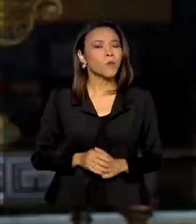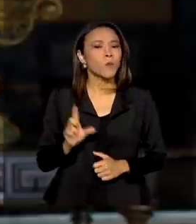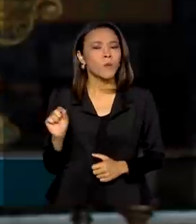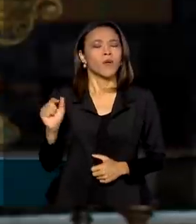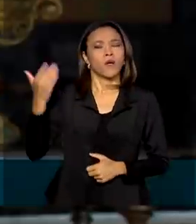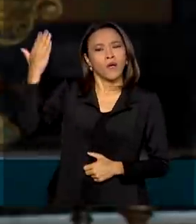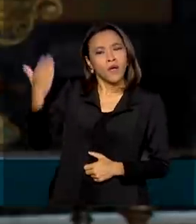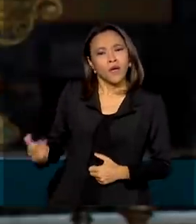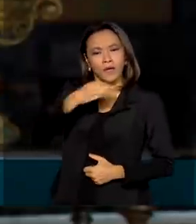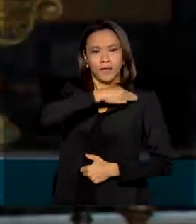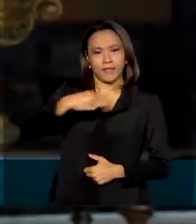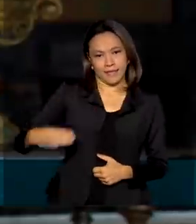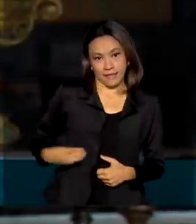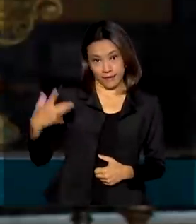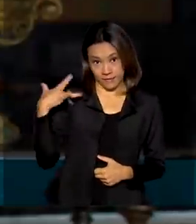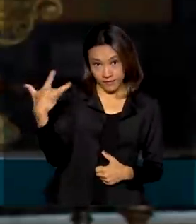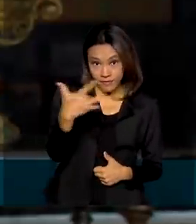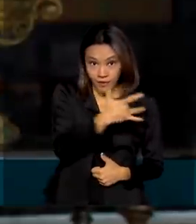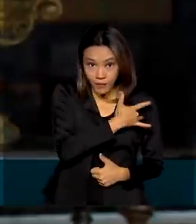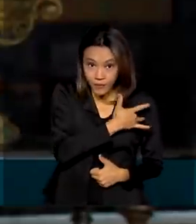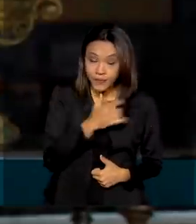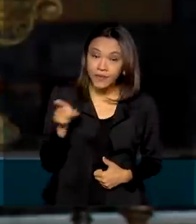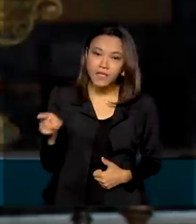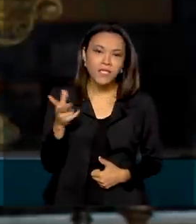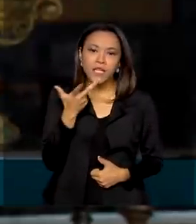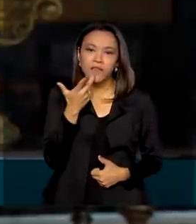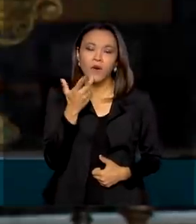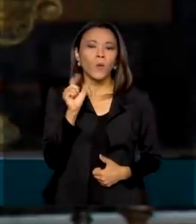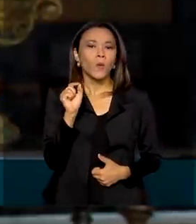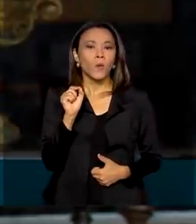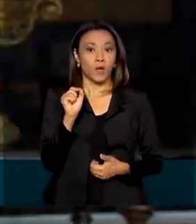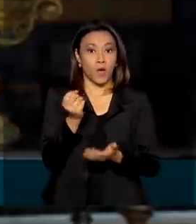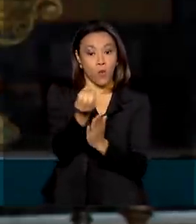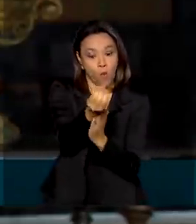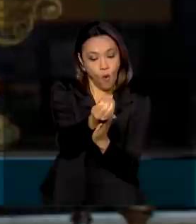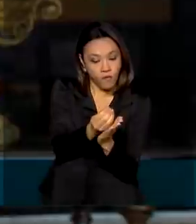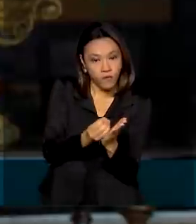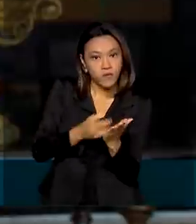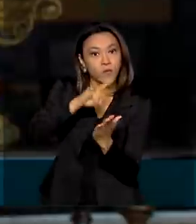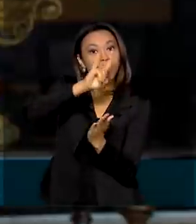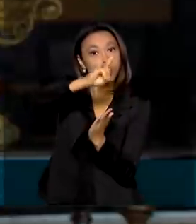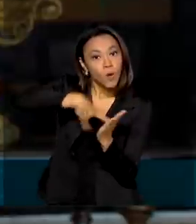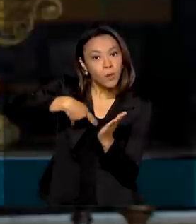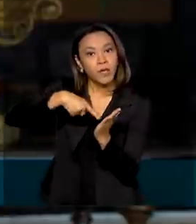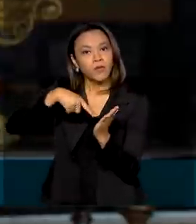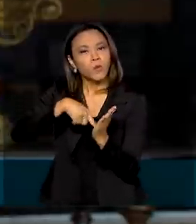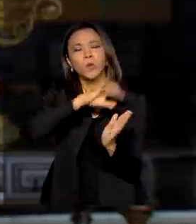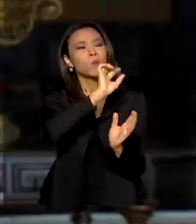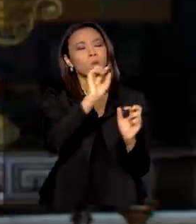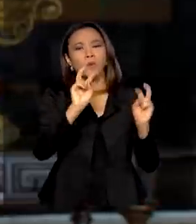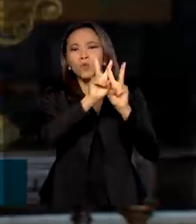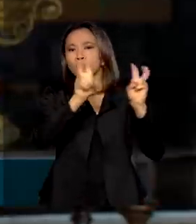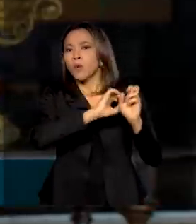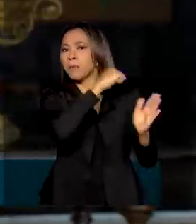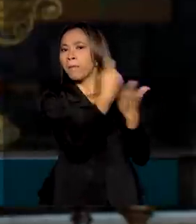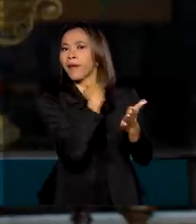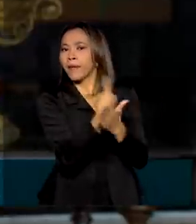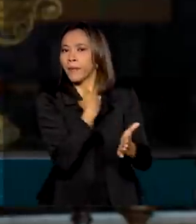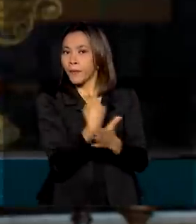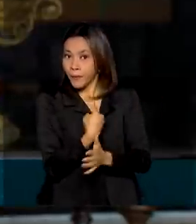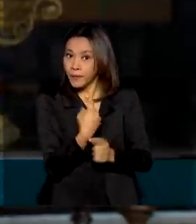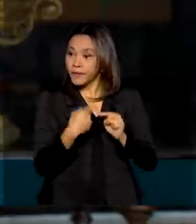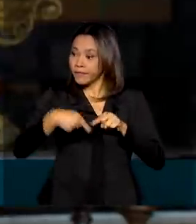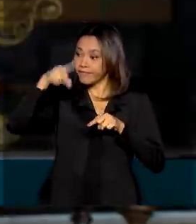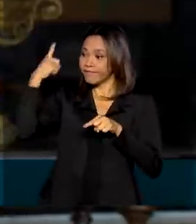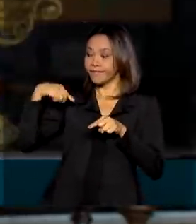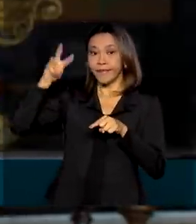ministro da Saúde, Eduardo Pazuello, respondeu por meio de ofício o questionamento feito na terça-feira pelos